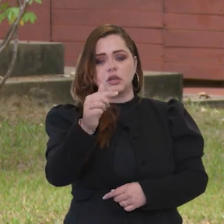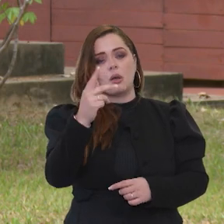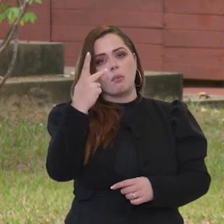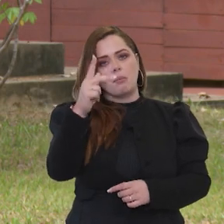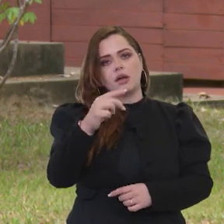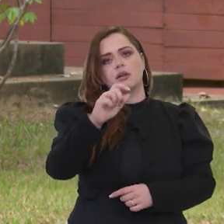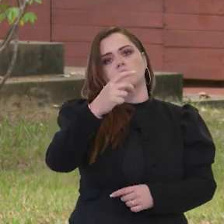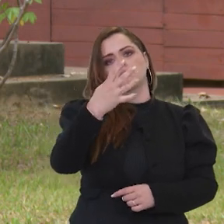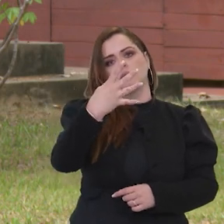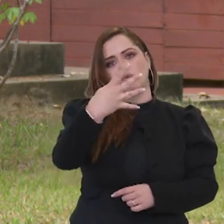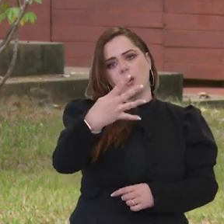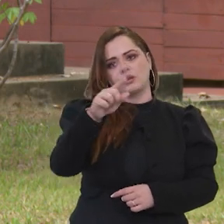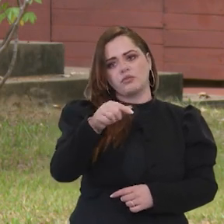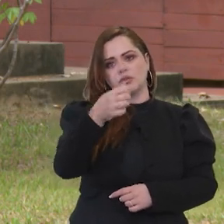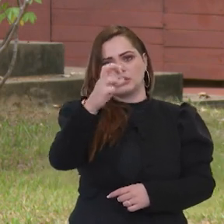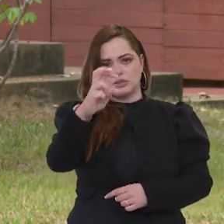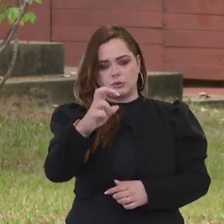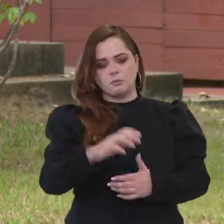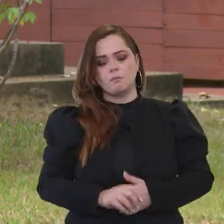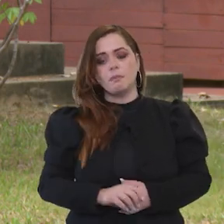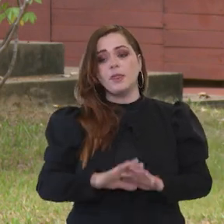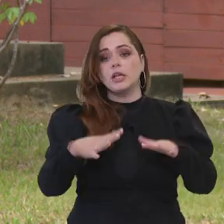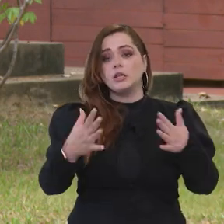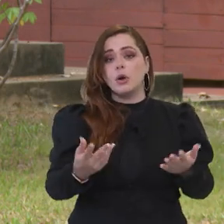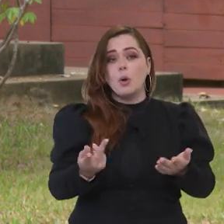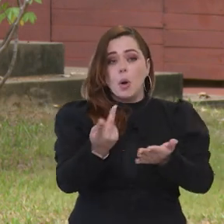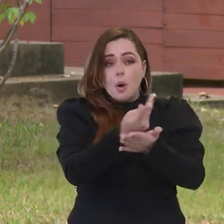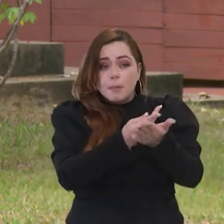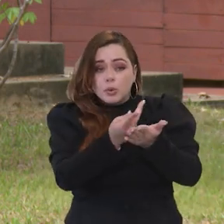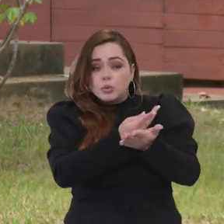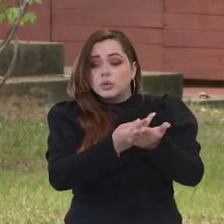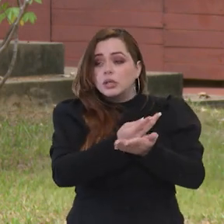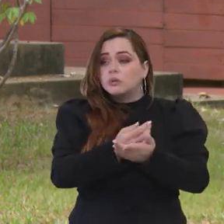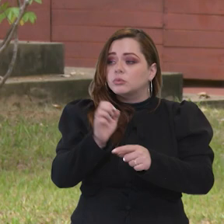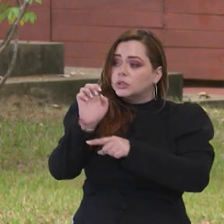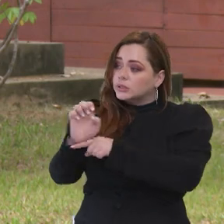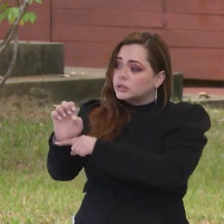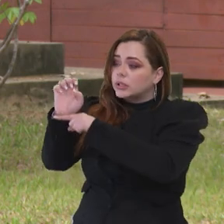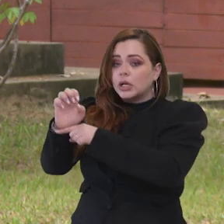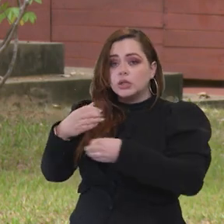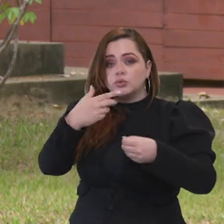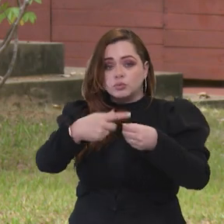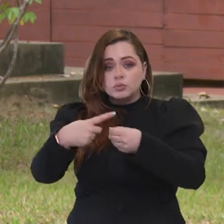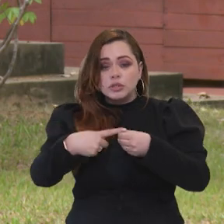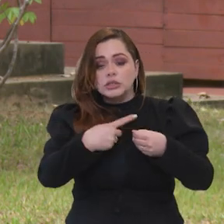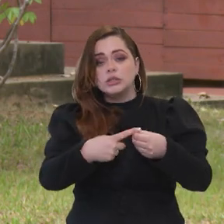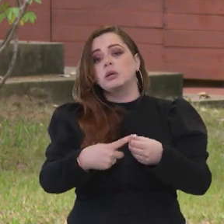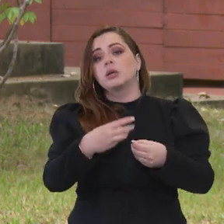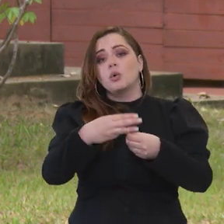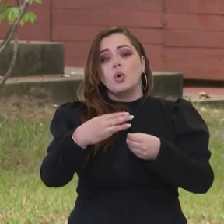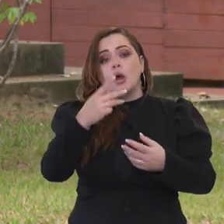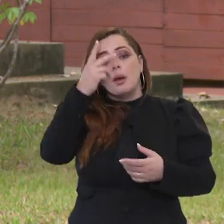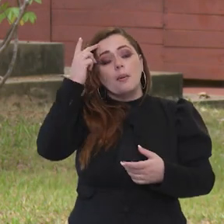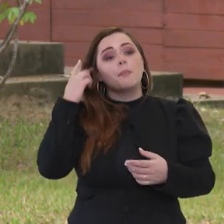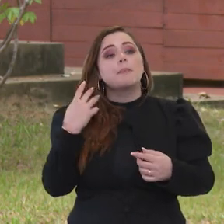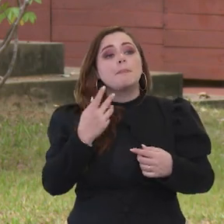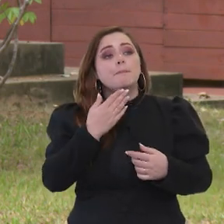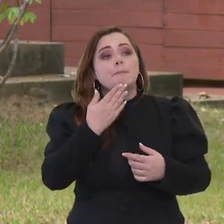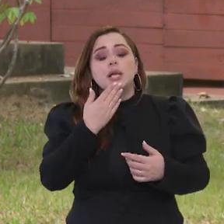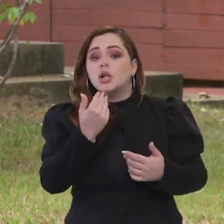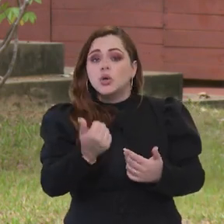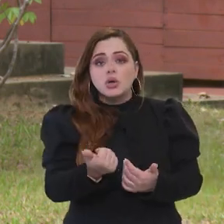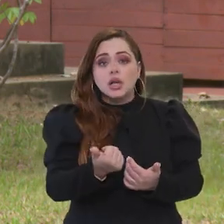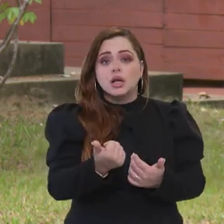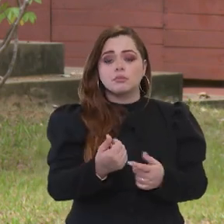Fora isso, também, nós procuramos estados e municípios para firmarmos parcerias. Porque, na nossa identificação, as pessoas têm o